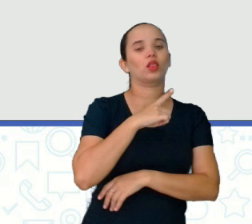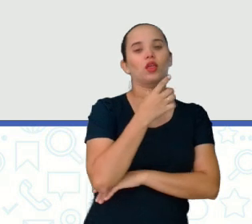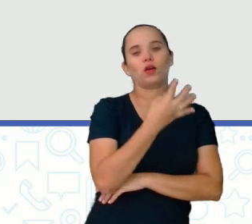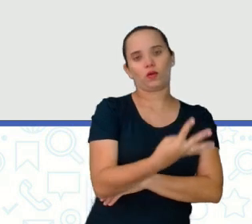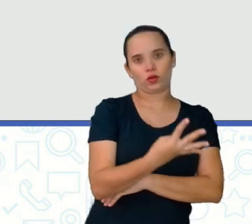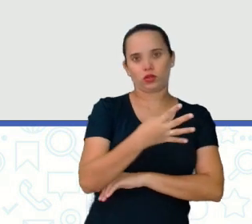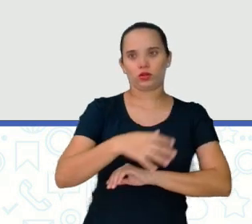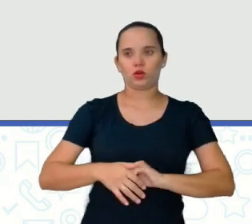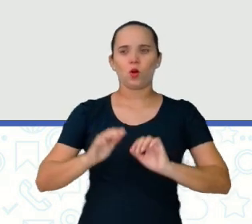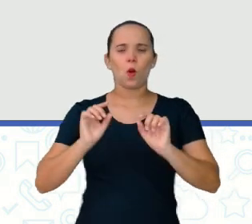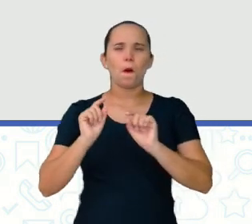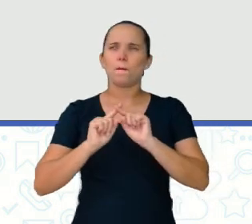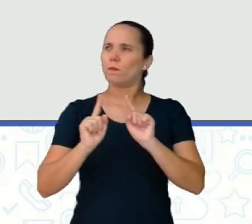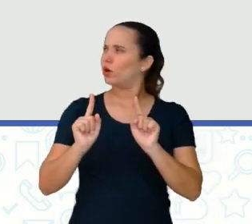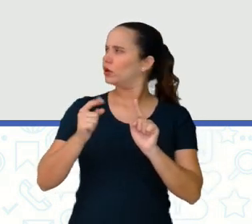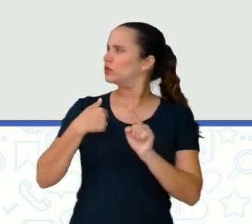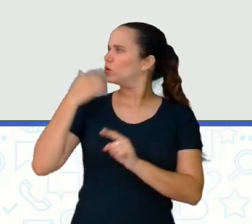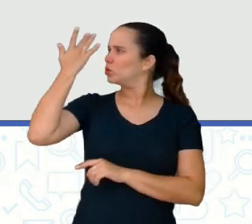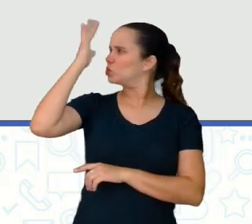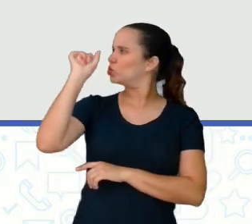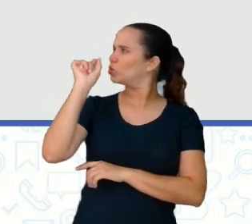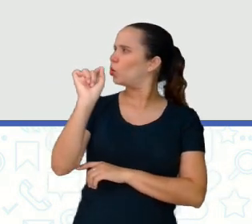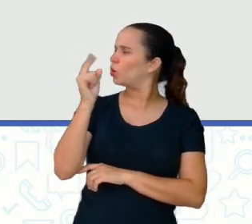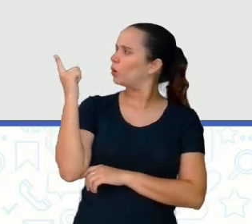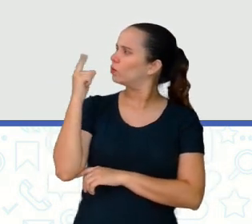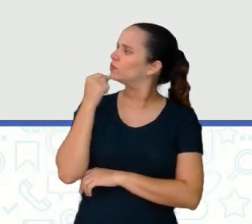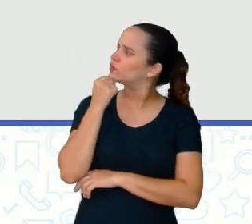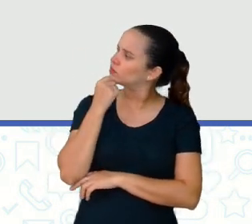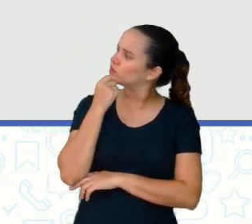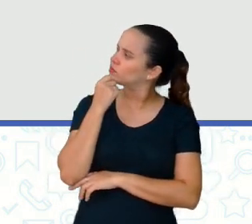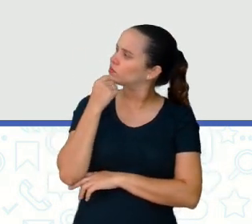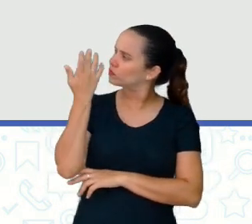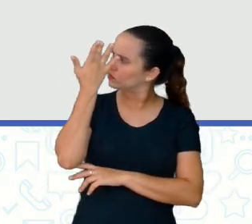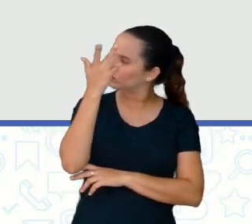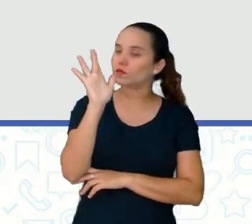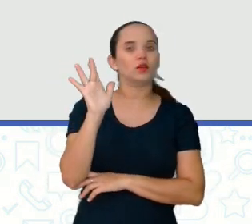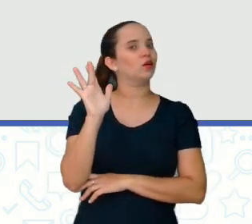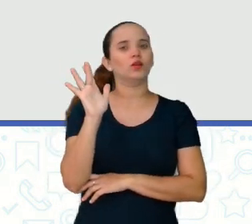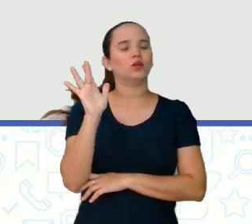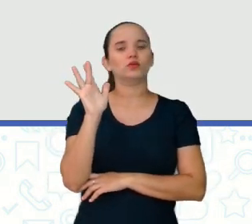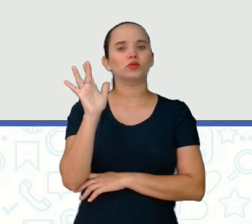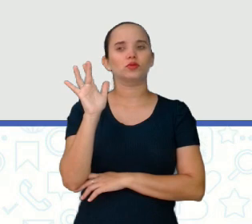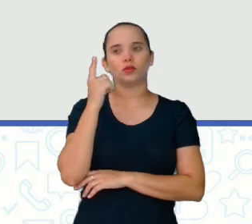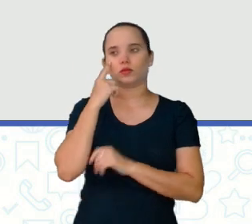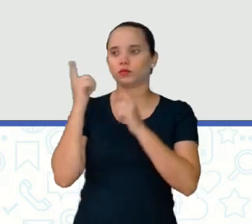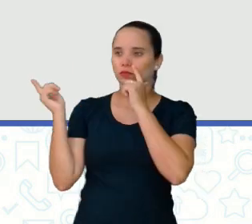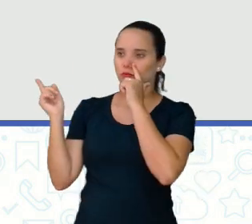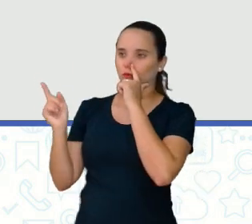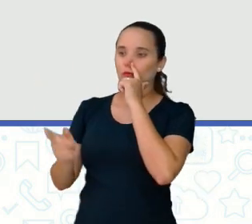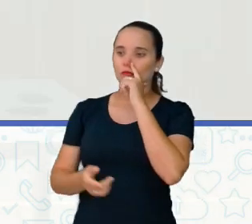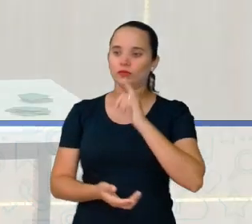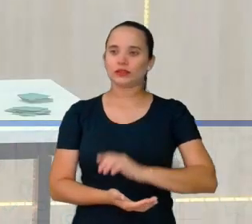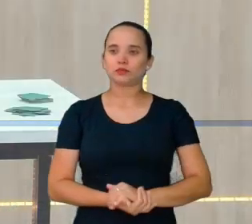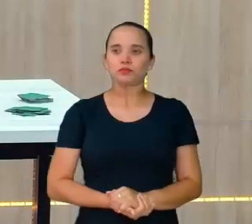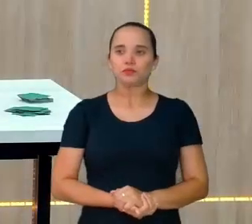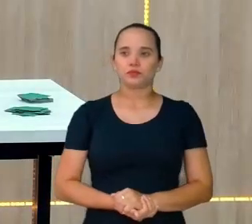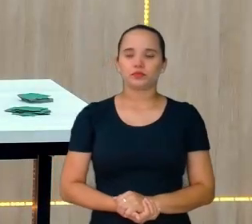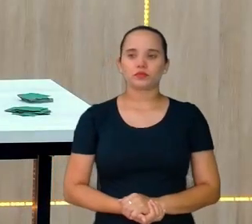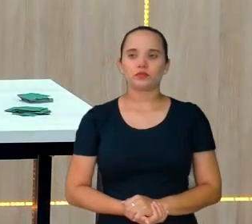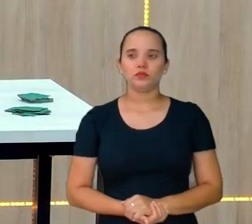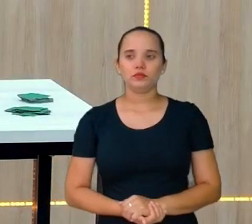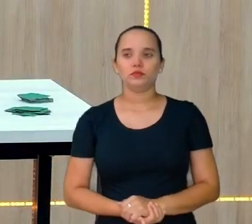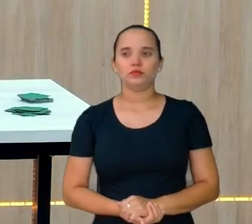para mim. O que eu não sei? Eu não sei? Traz para mim, por favor. Eu não sei?